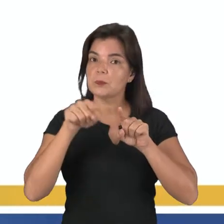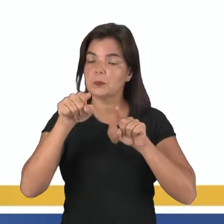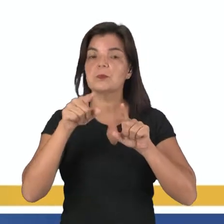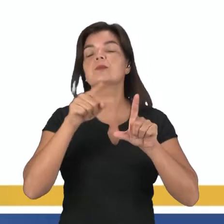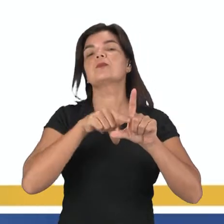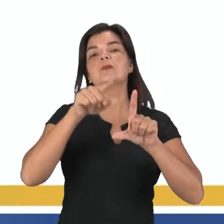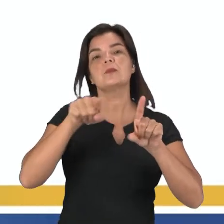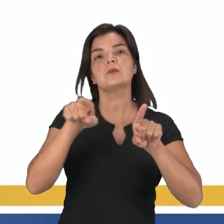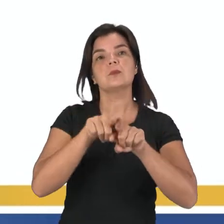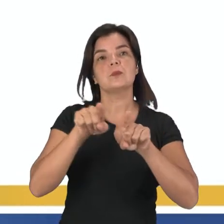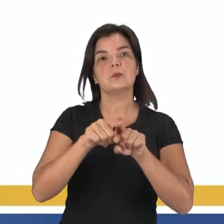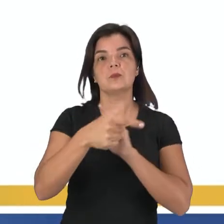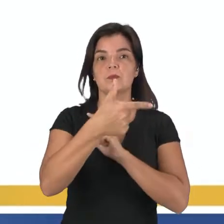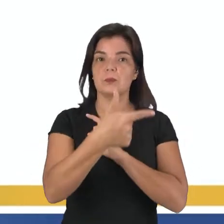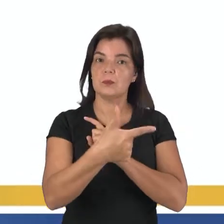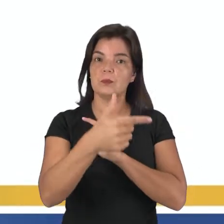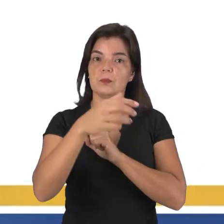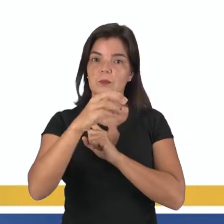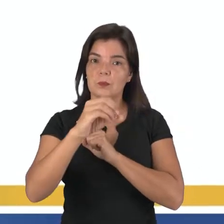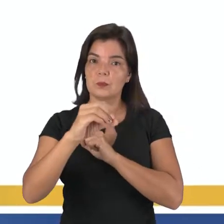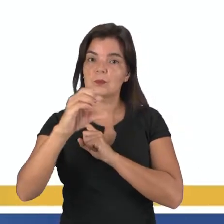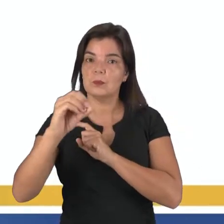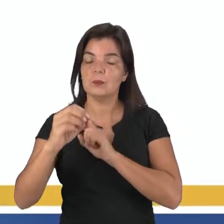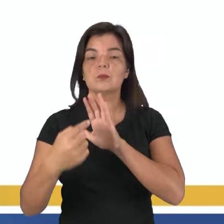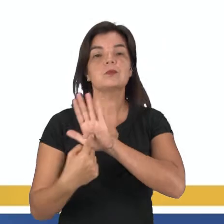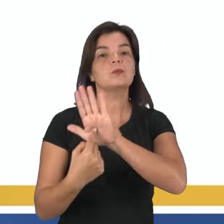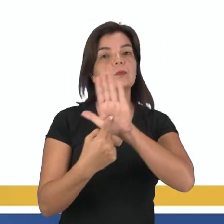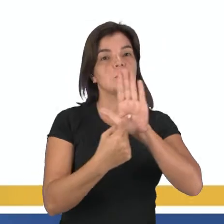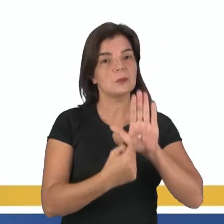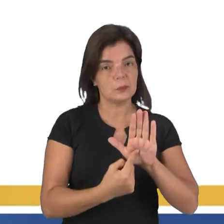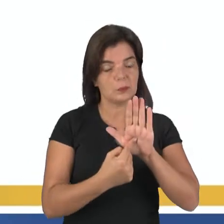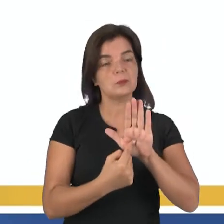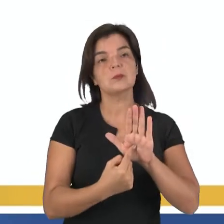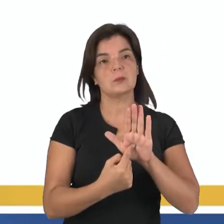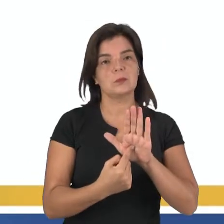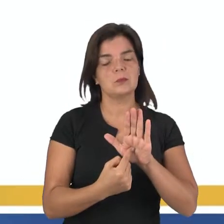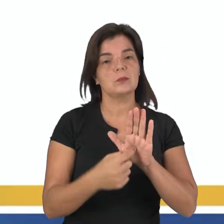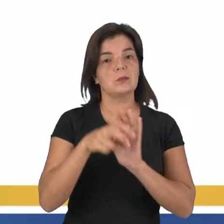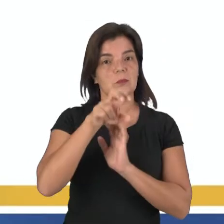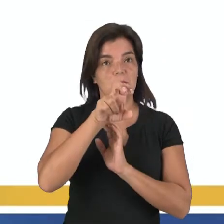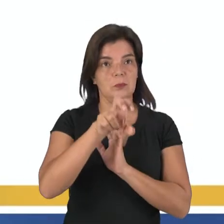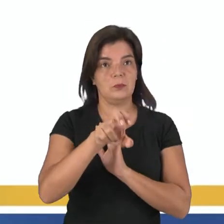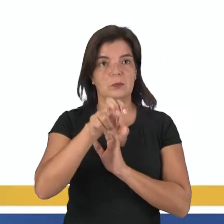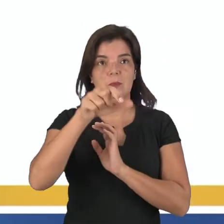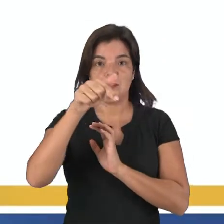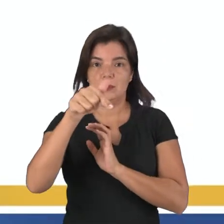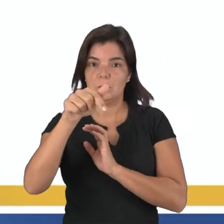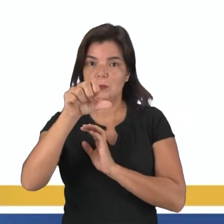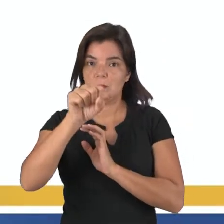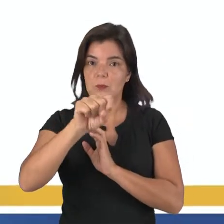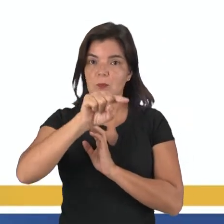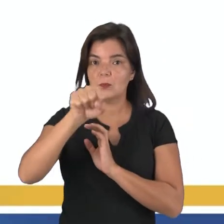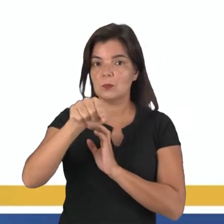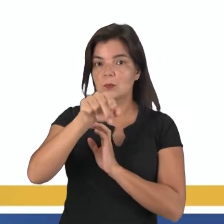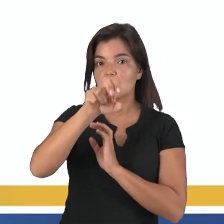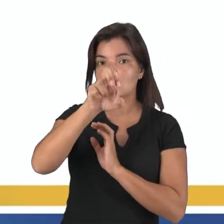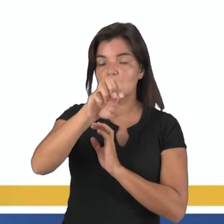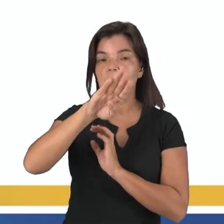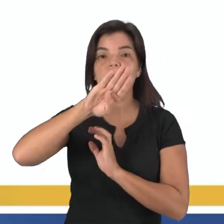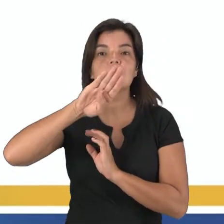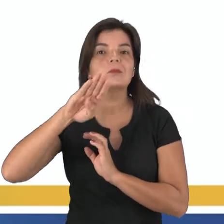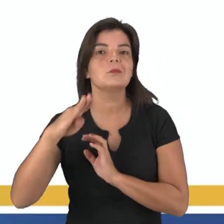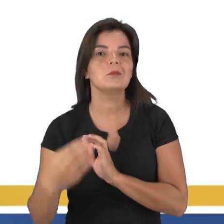gráfico. Em 2000, isso representou 578,5